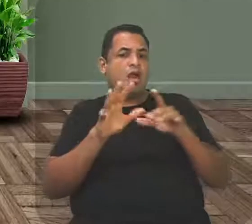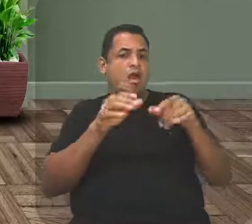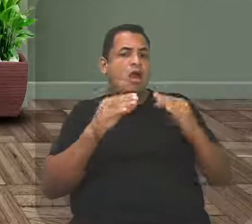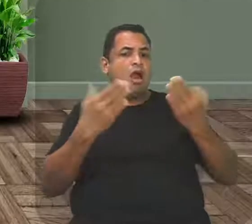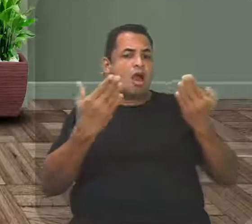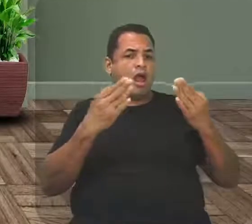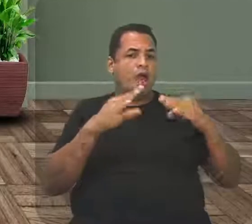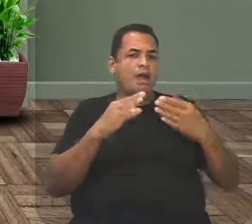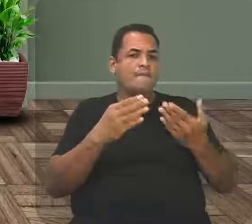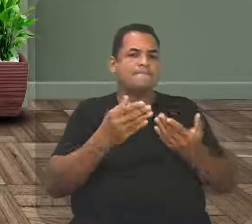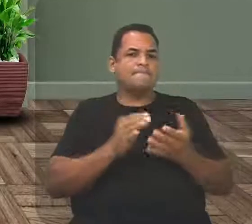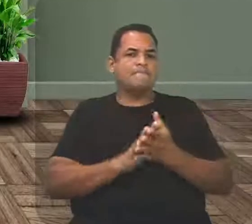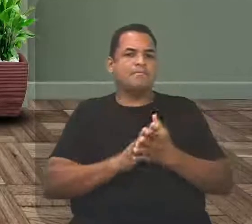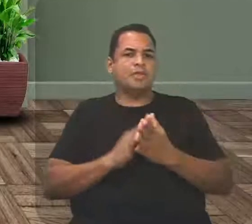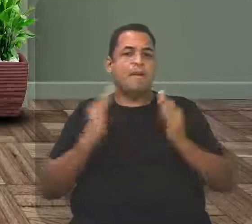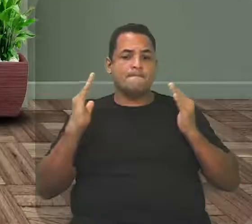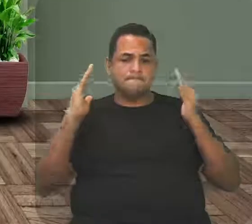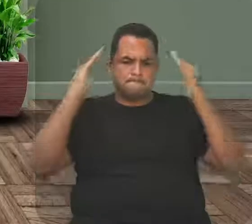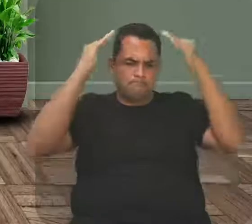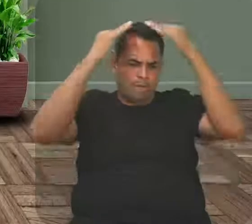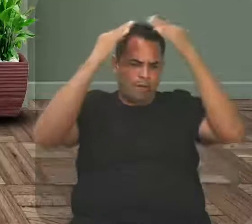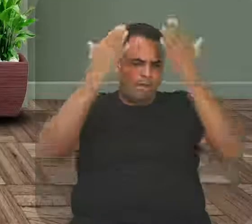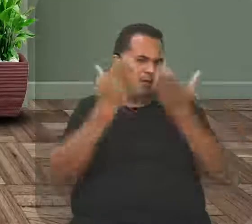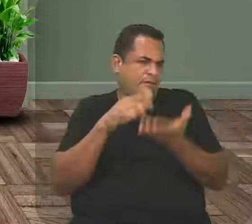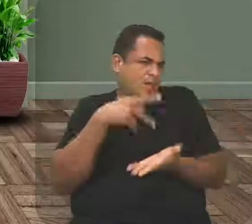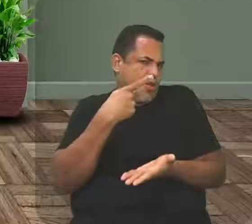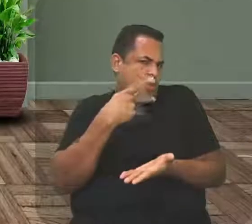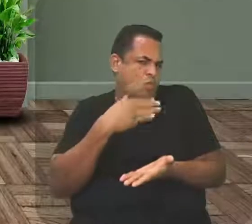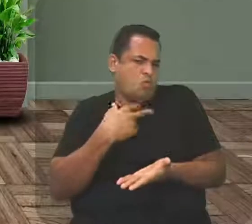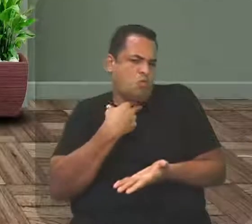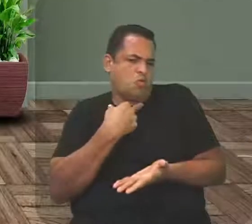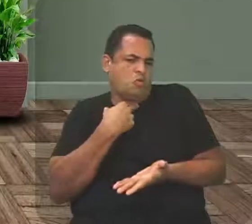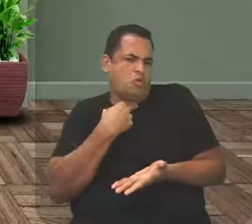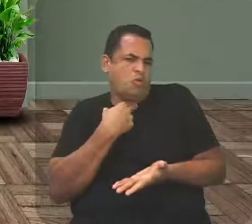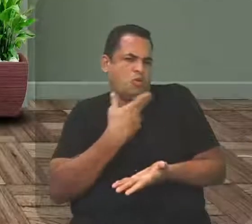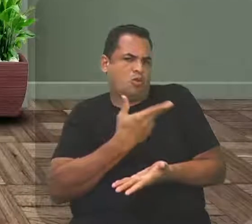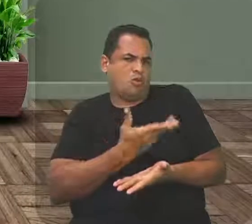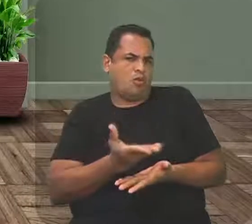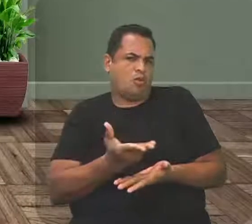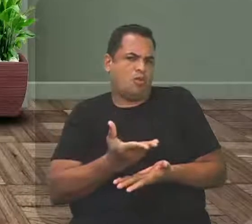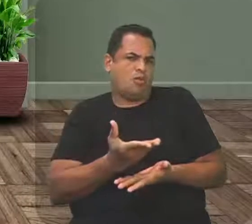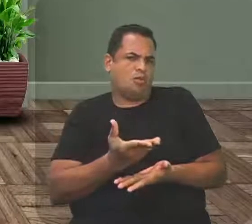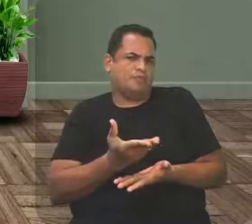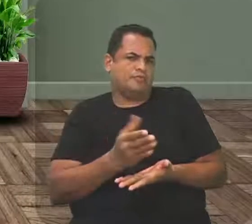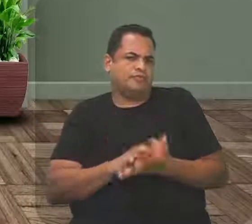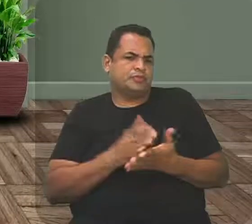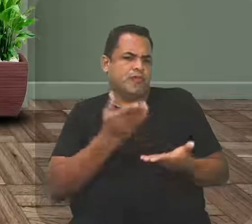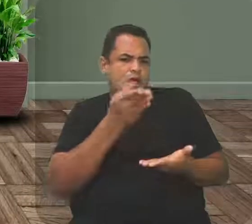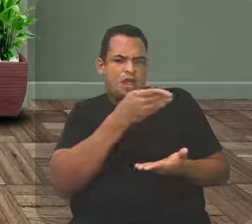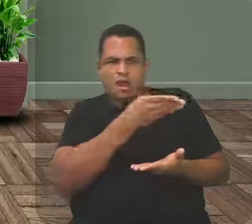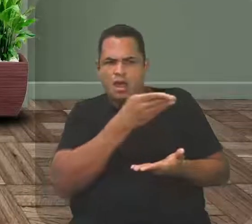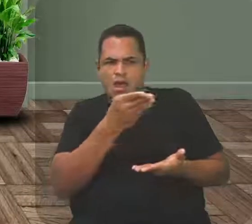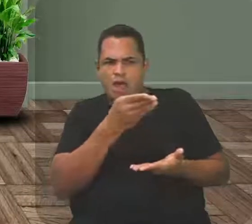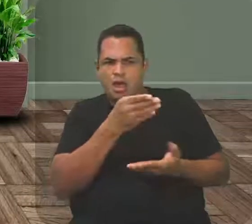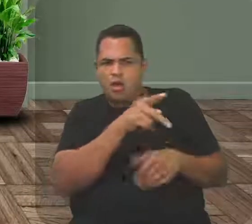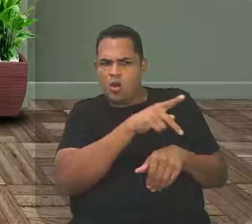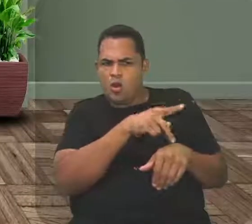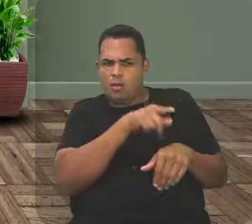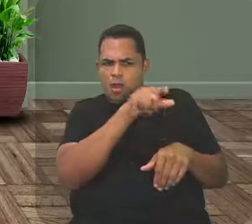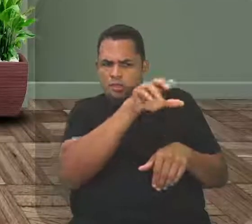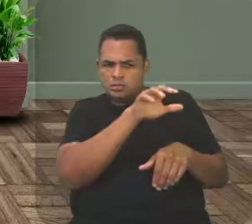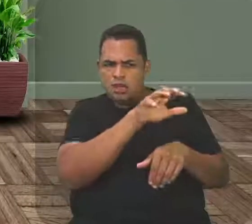Então, o Papa falou assim, não, não é possível que eles estejam, a nossa terra esteja na mão de infiéis.